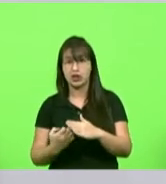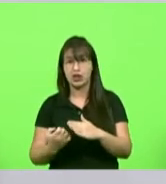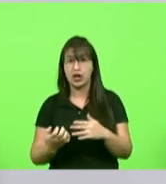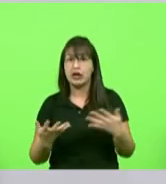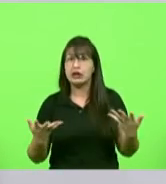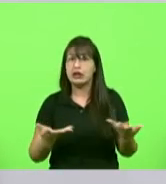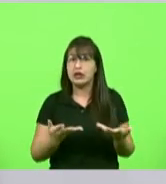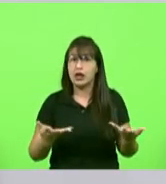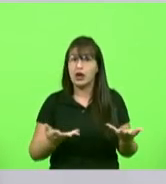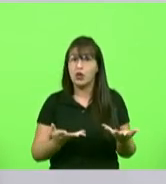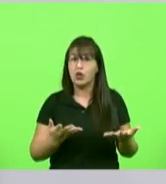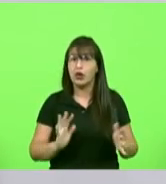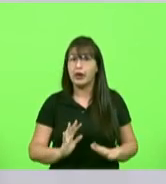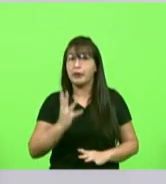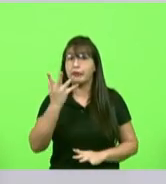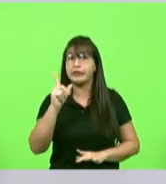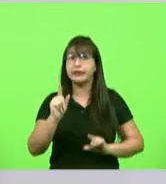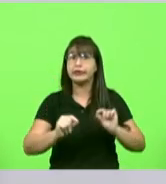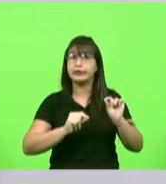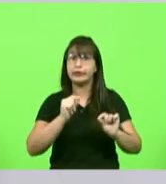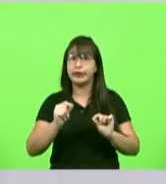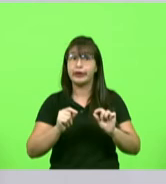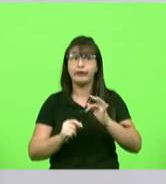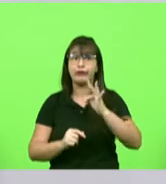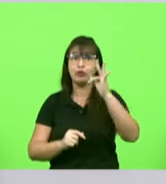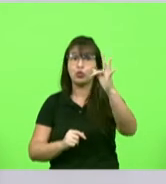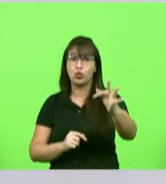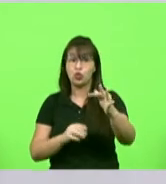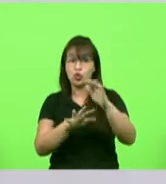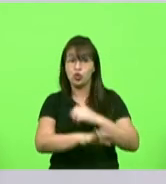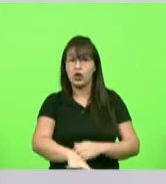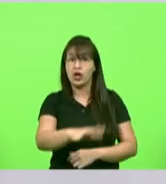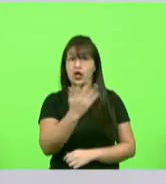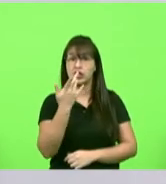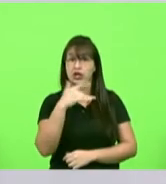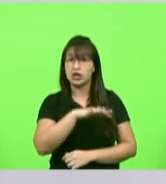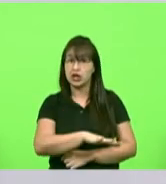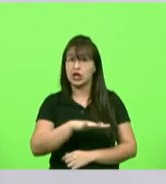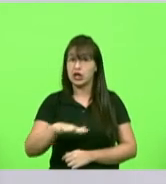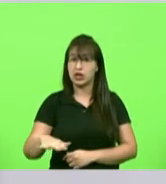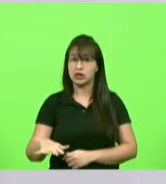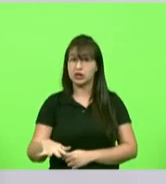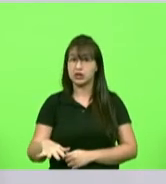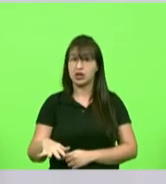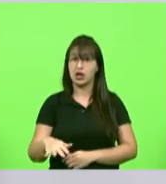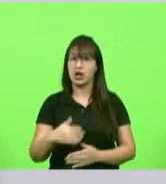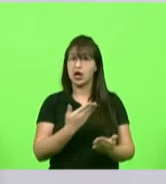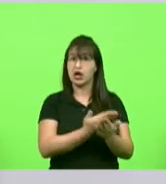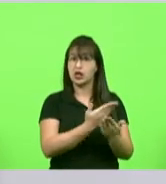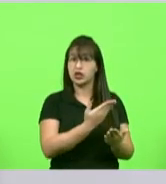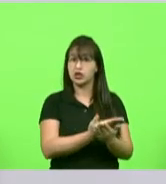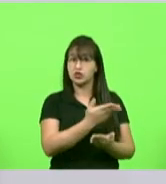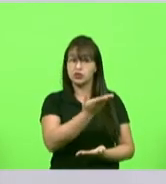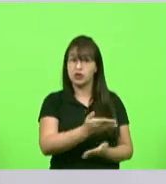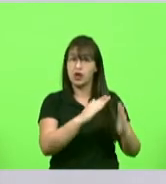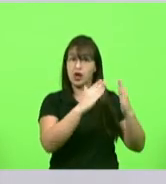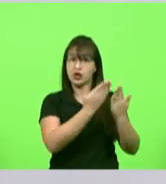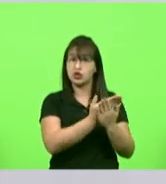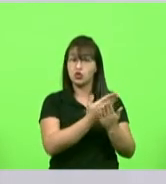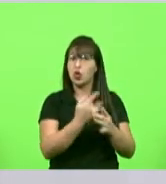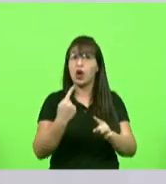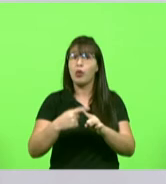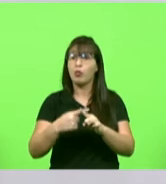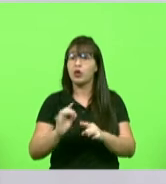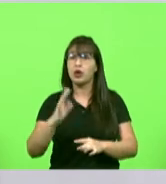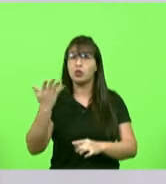o que é que vai acontecer com o futuro destes alunos e o porquê que isso